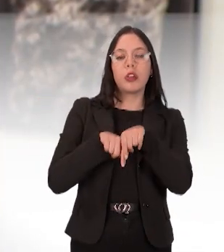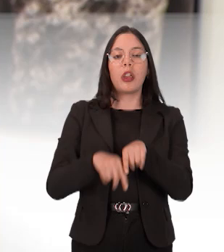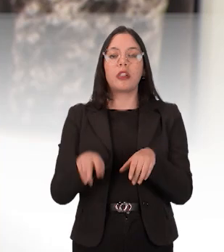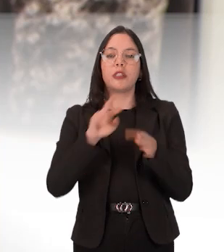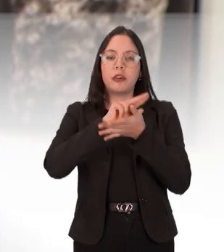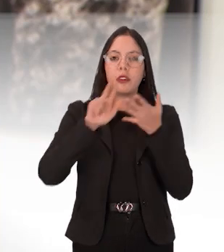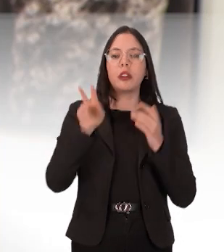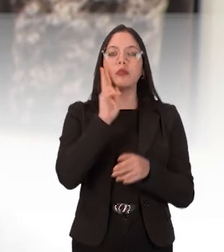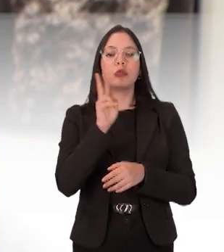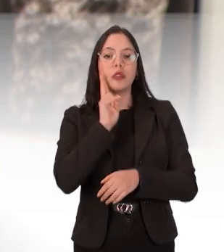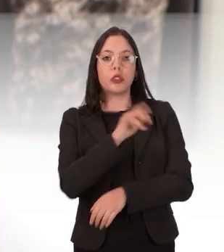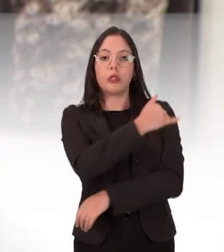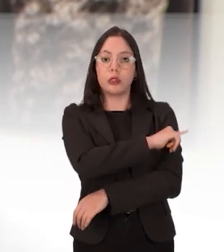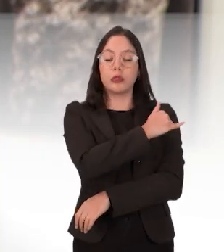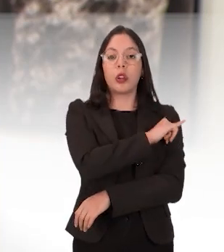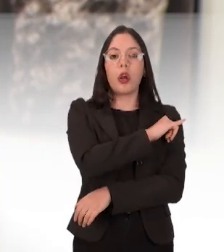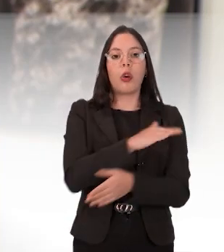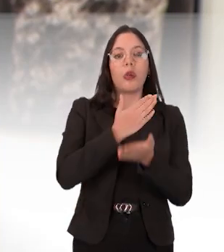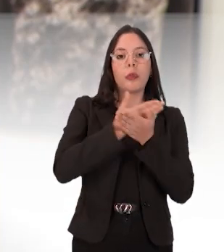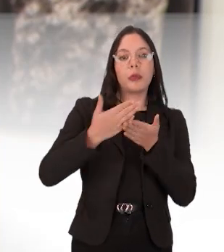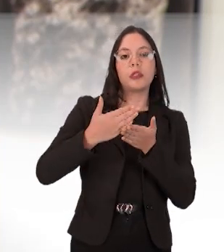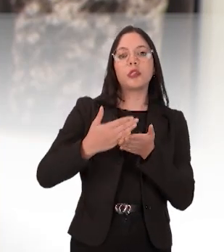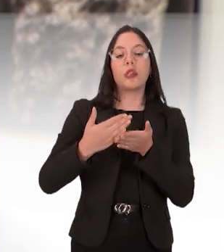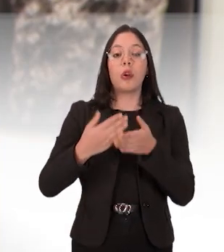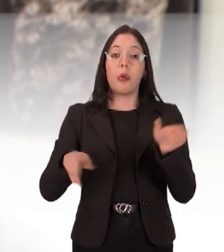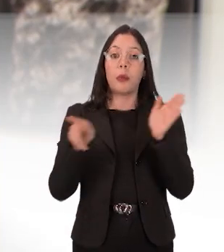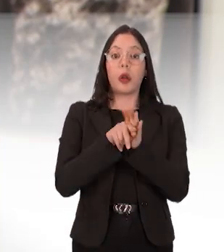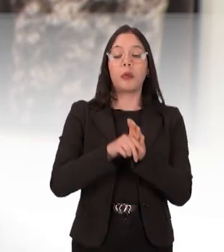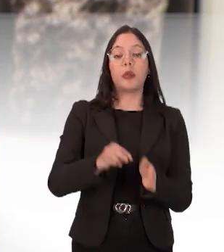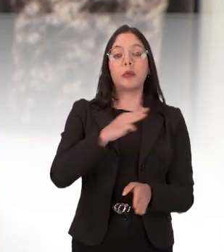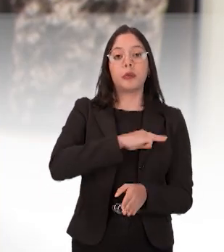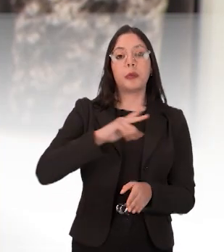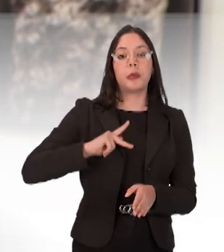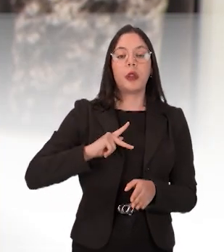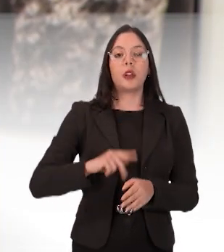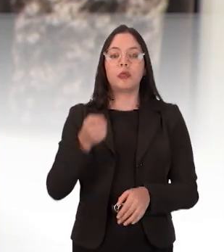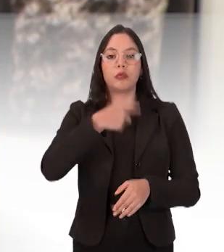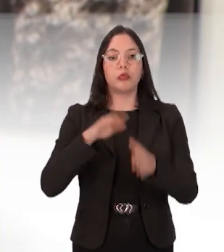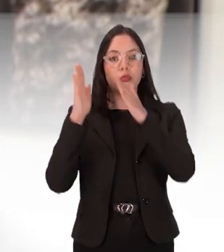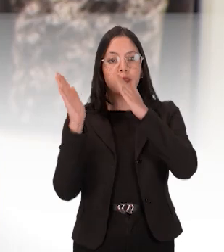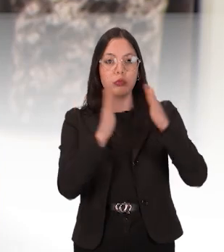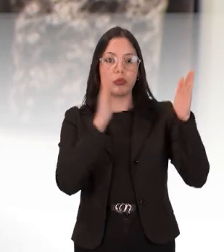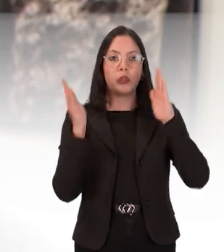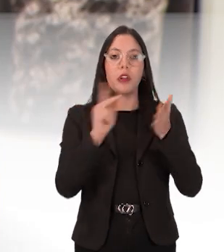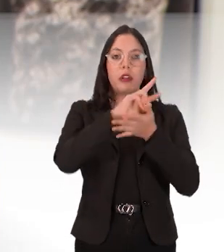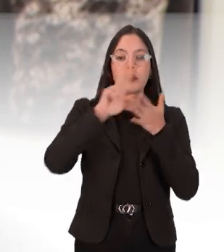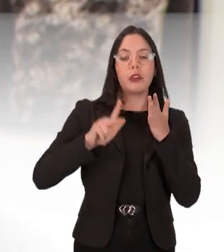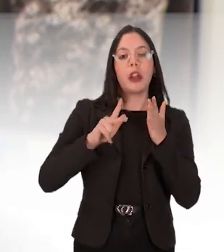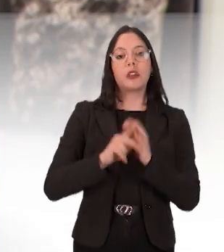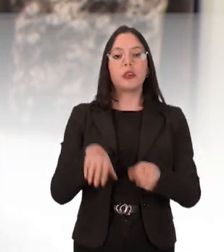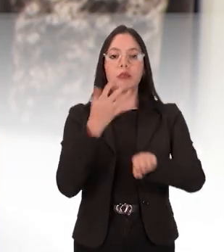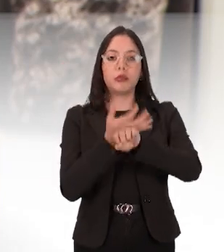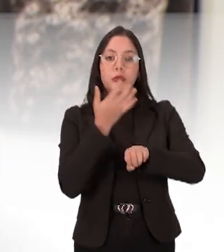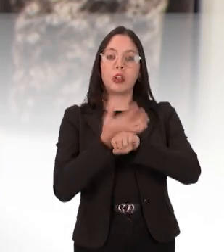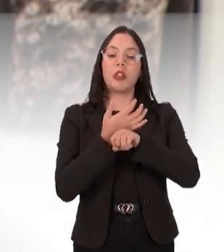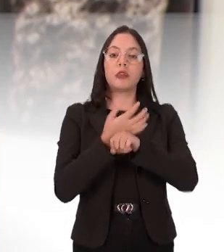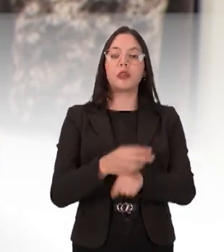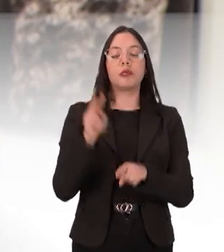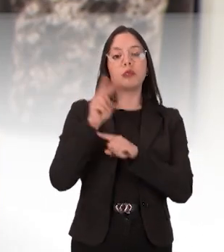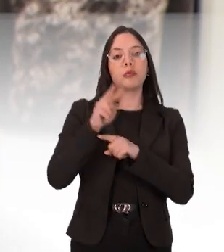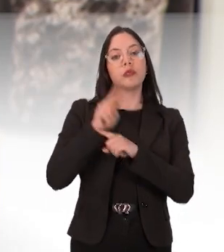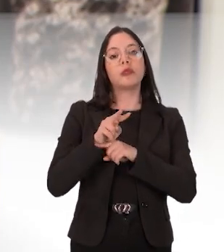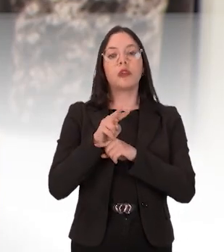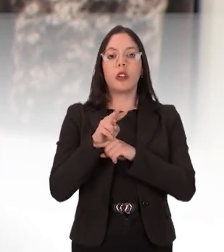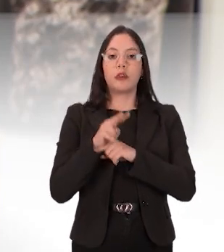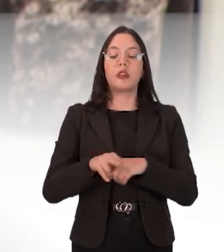exposição que nós fizemos aqui sobre a atuação do MPF em matéria de defesa do patrimônio histórico nacional.